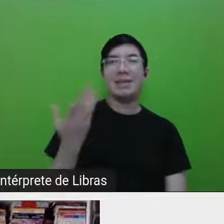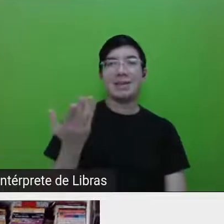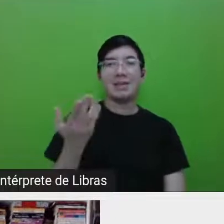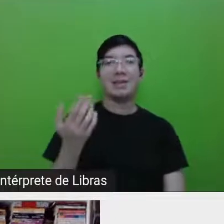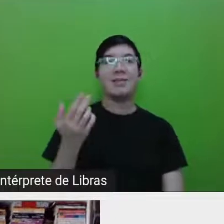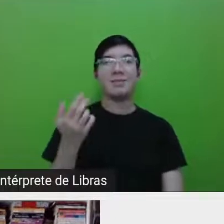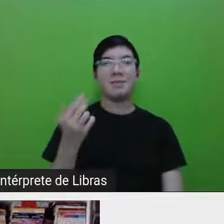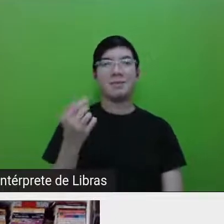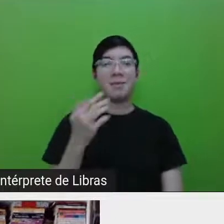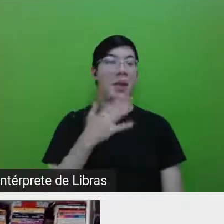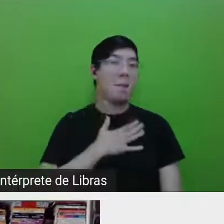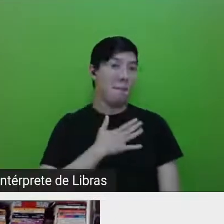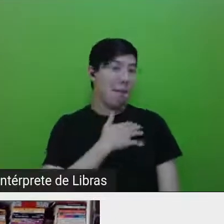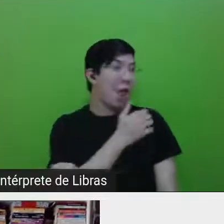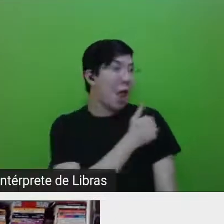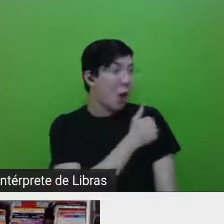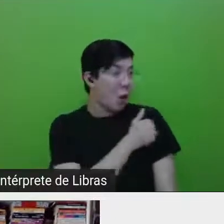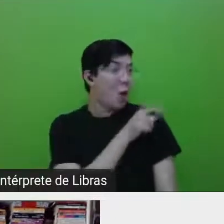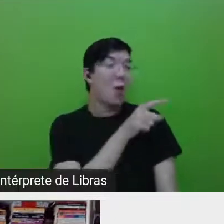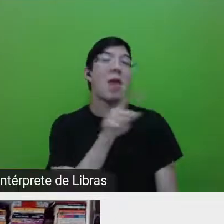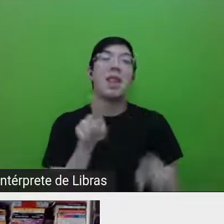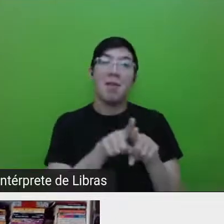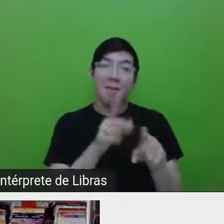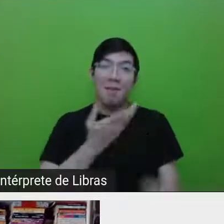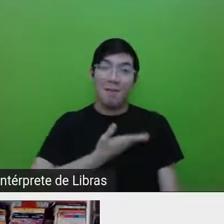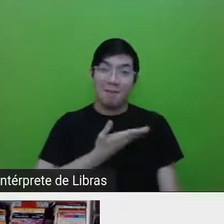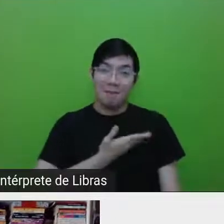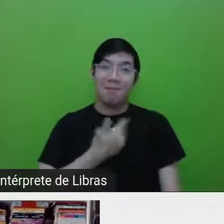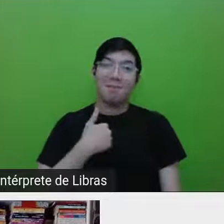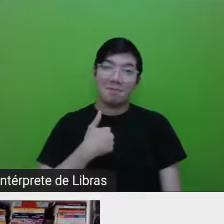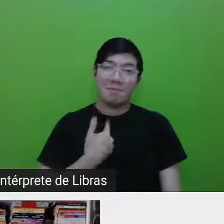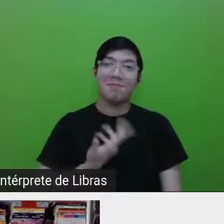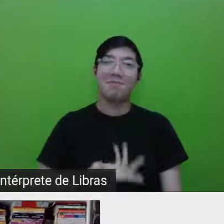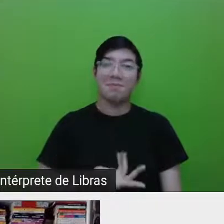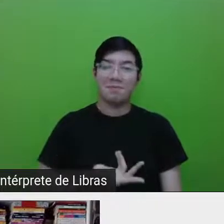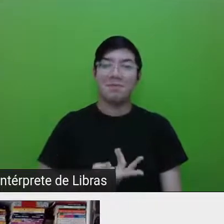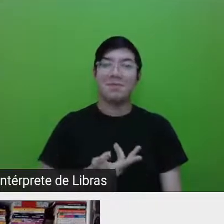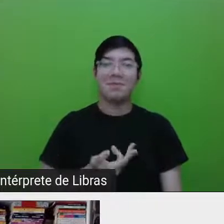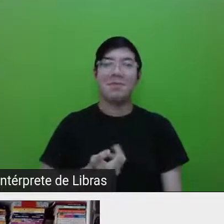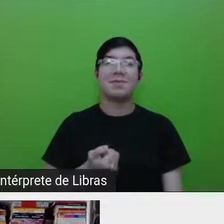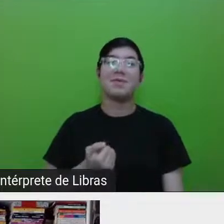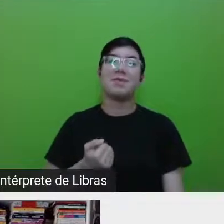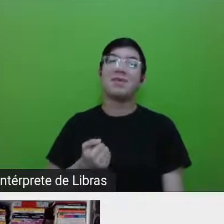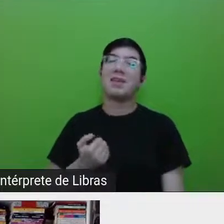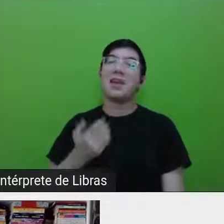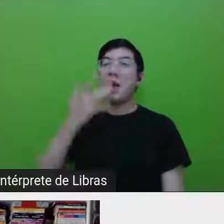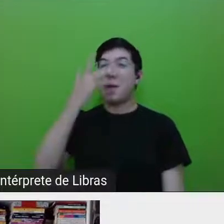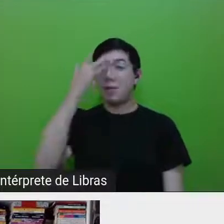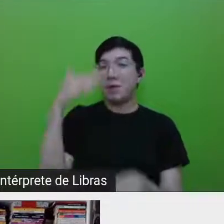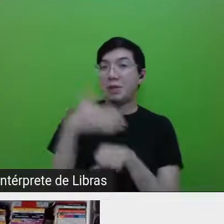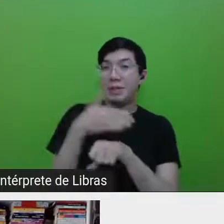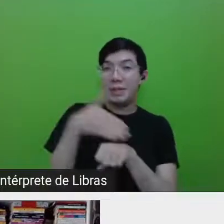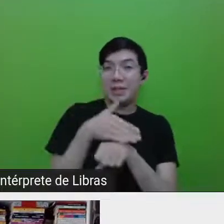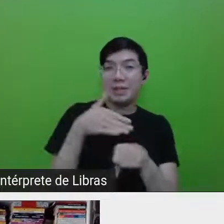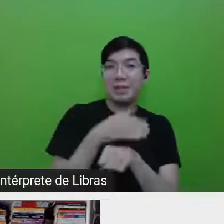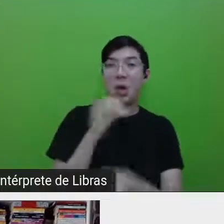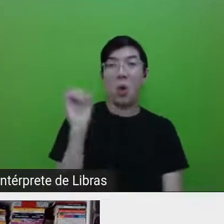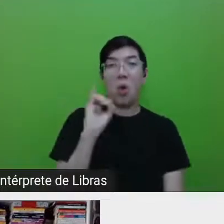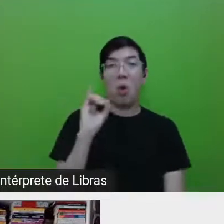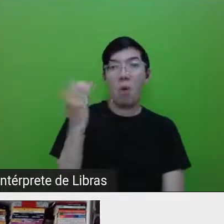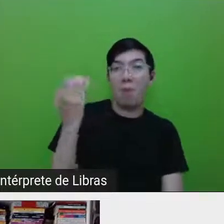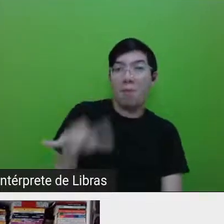aluna e é minha amiga. aí. Maravilhas, pois as pessoas que vão aparecendo vão dando um oi, que volta e meia eu volto aqui nos comentários.